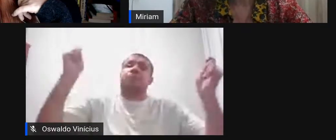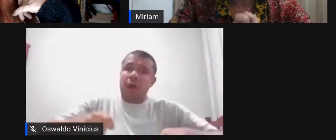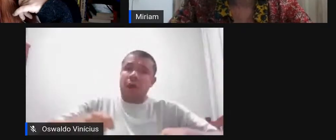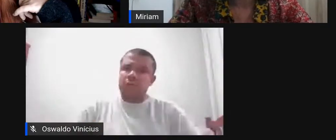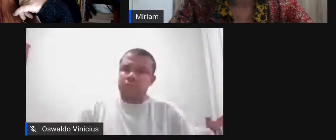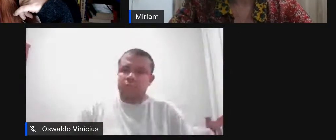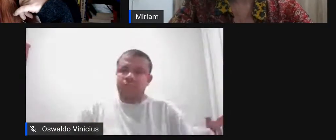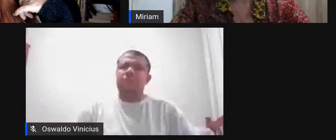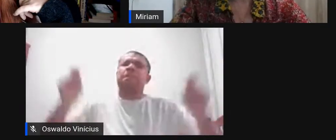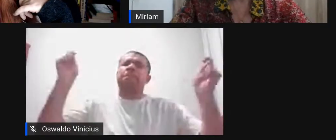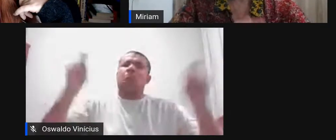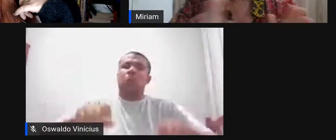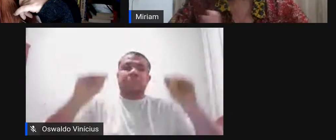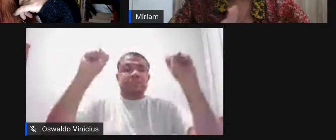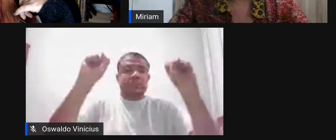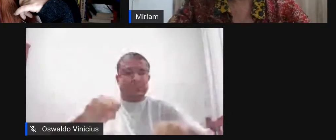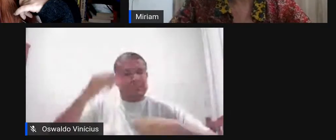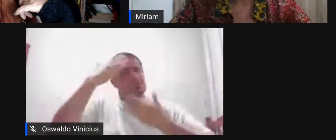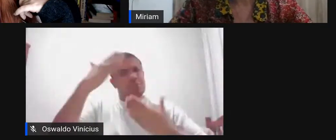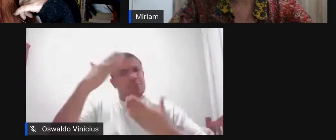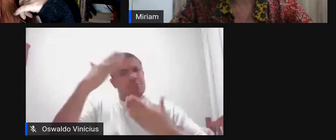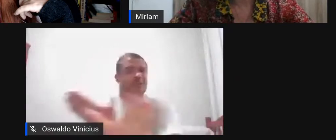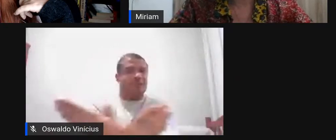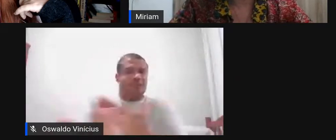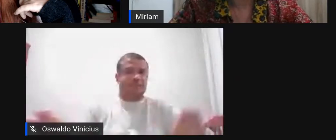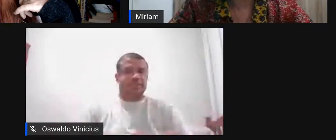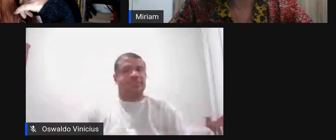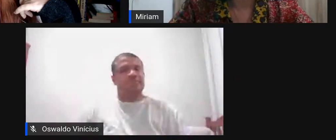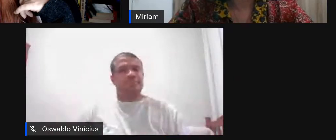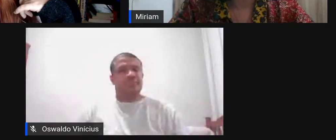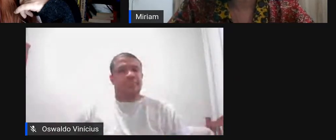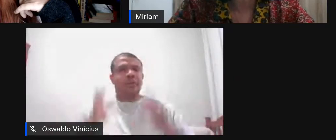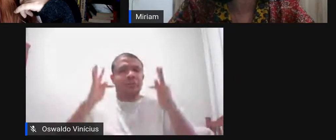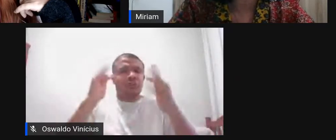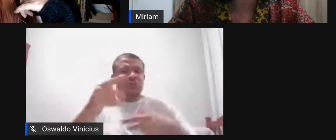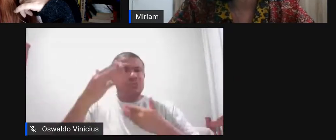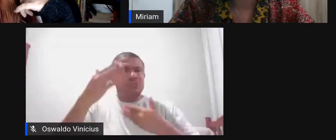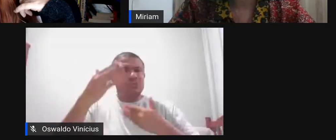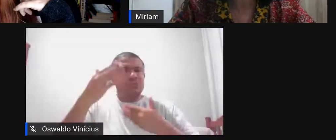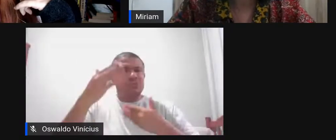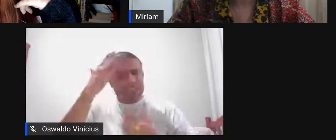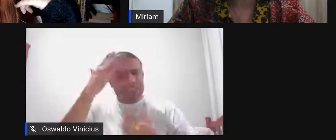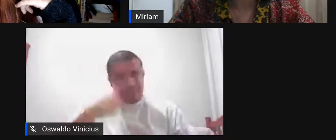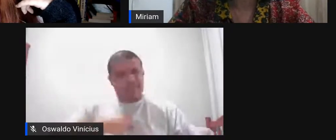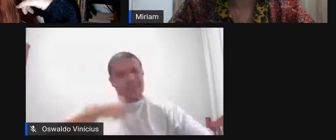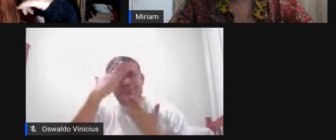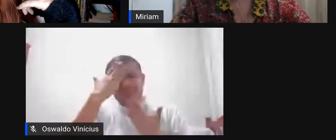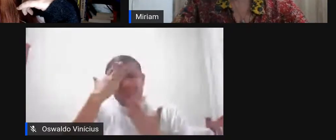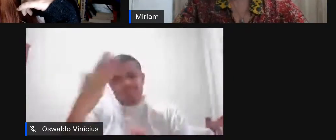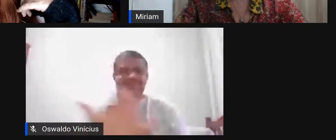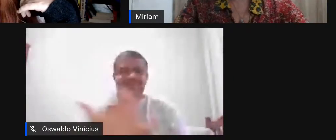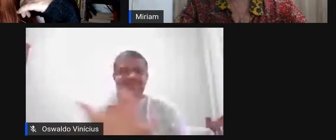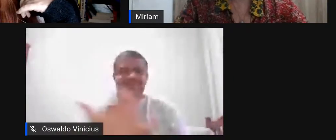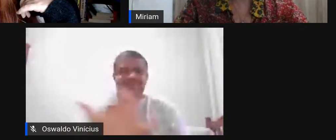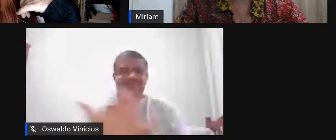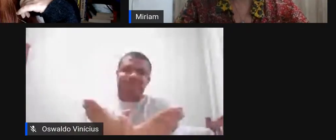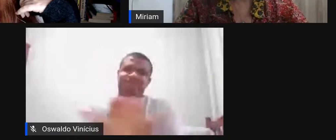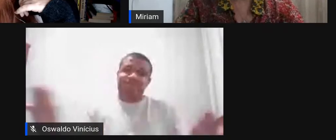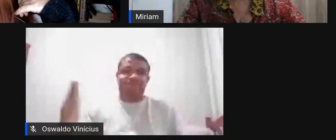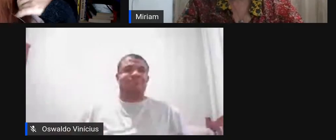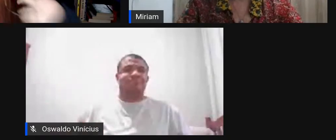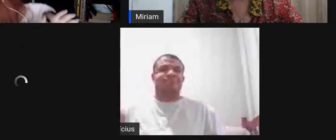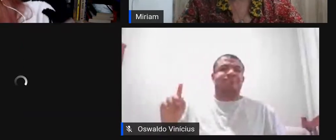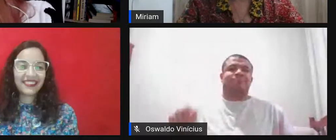então obrigada aí todo mundo espero que eu tenha agradecido a todo mundo que eu tinha que agradecer foi um prazer de nós estar aqui com vocês